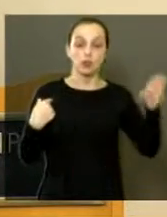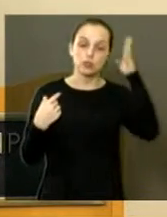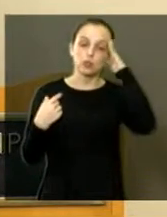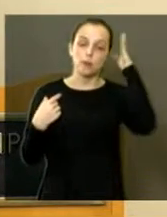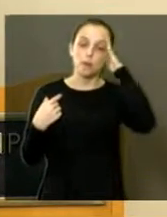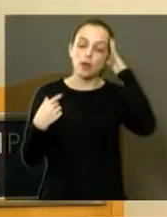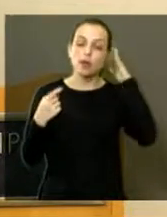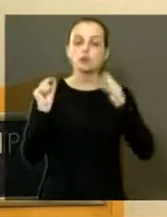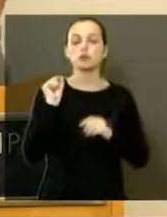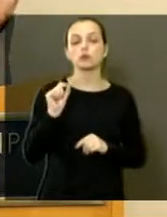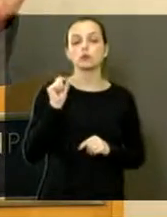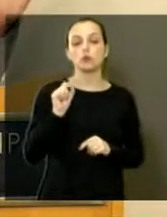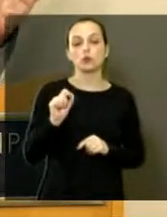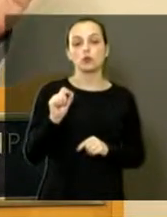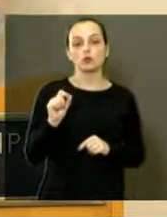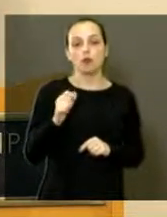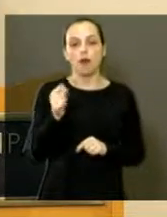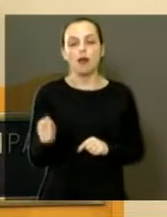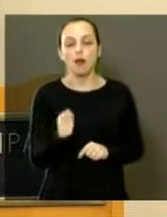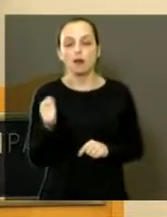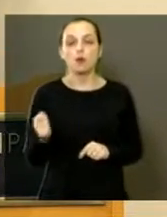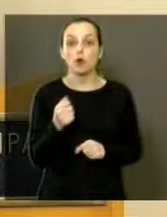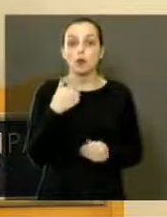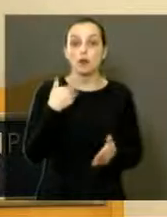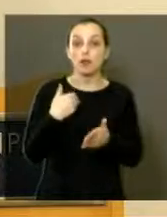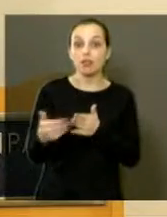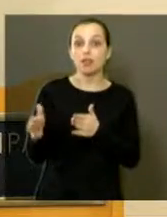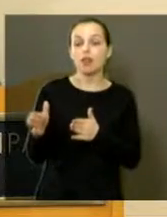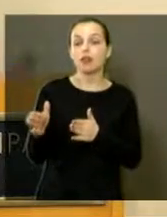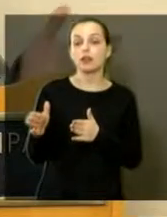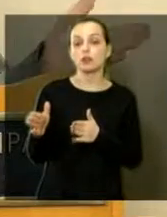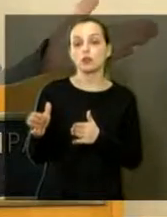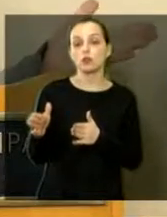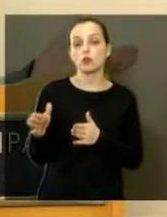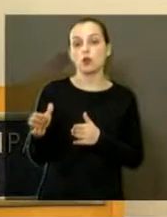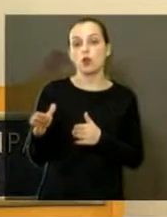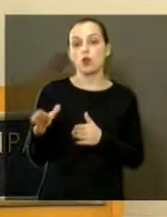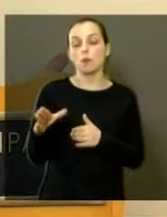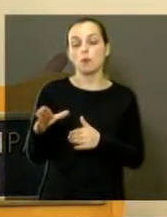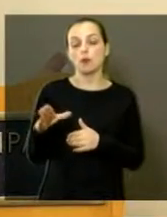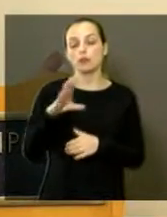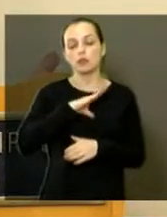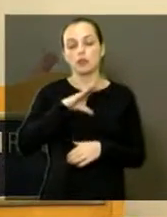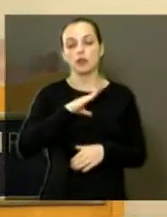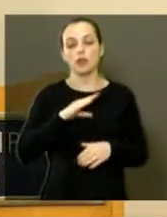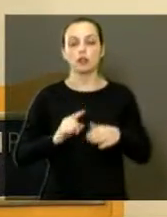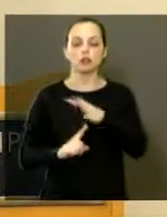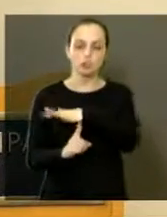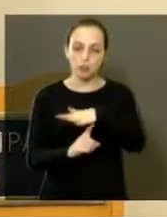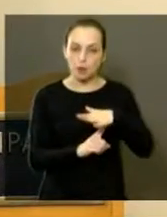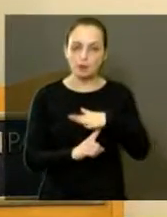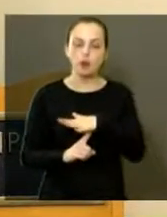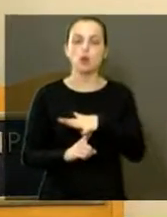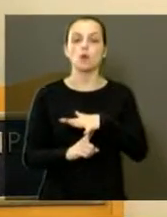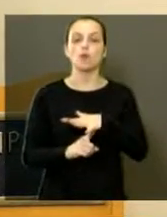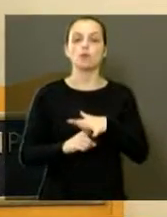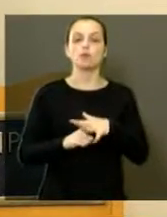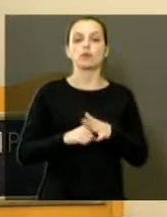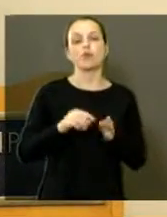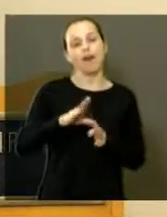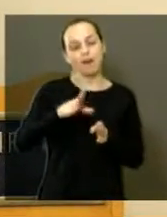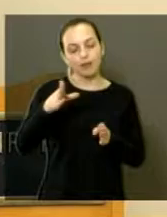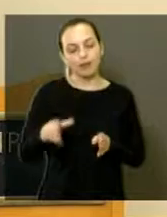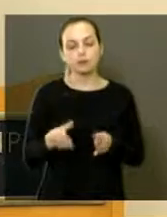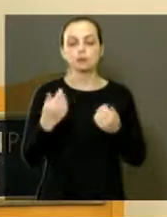que estava quase Araraquara perdendo para Matão. Não tem cabimento, pessoal. Essa casa tem que fazer um